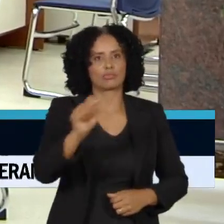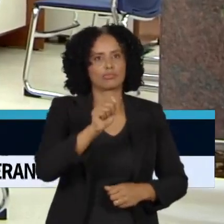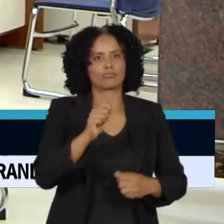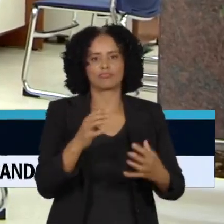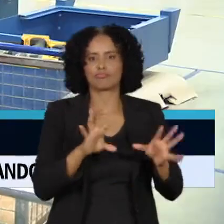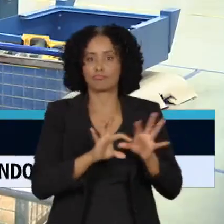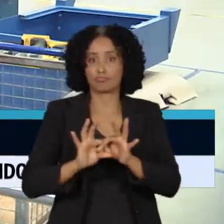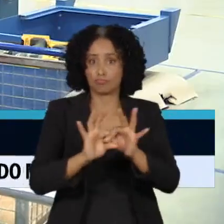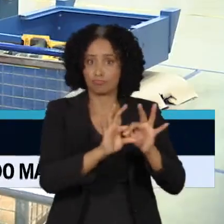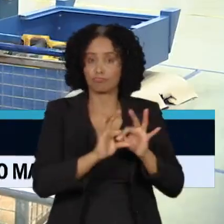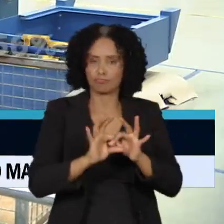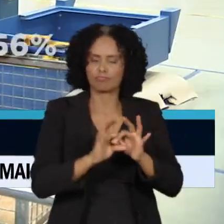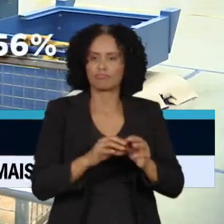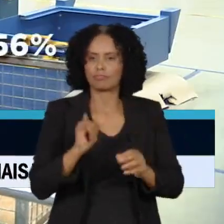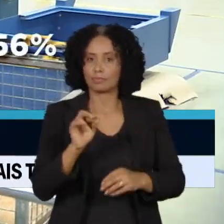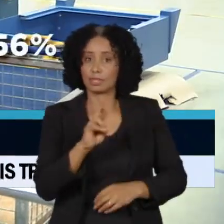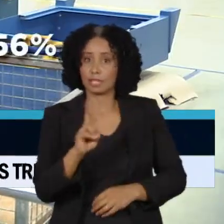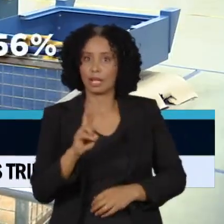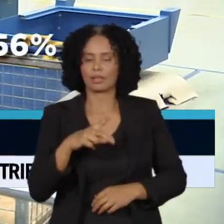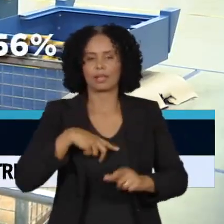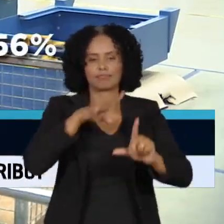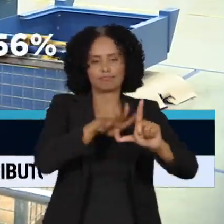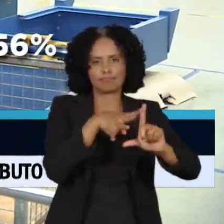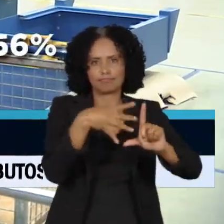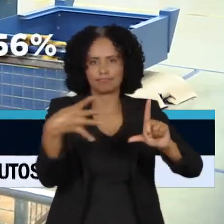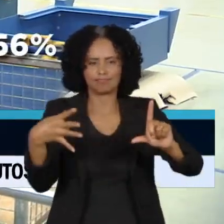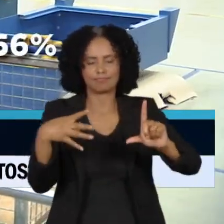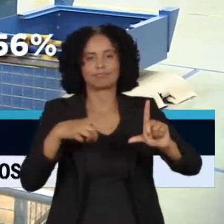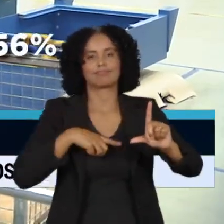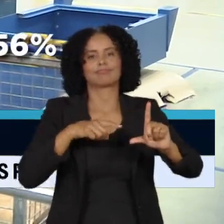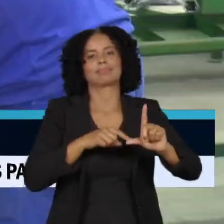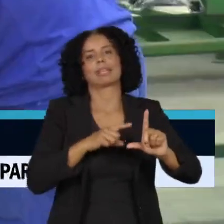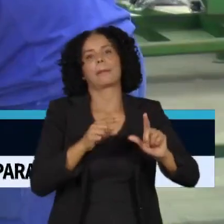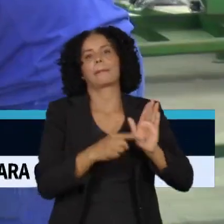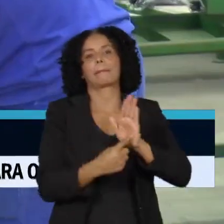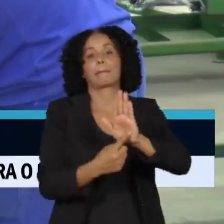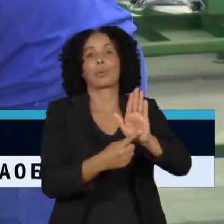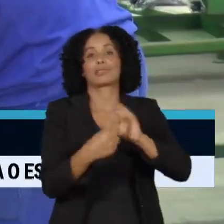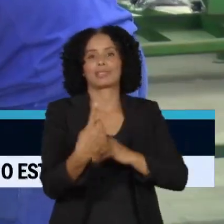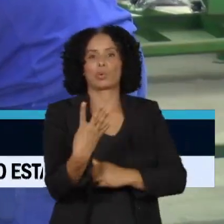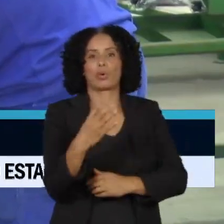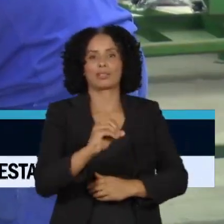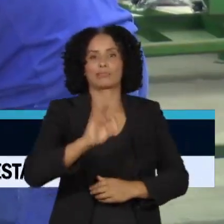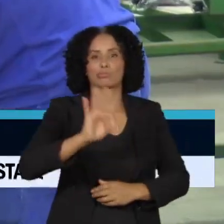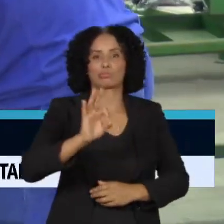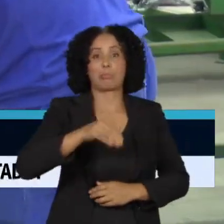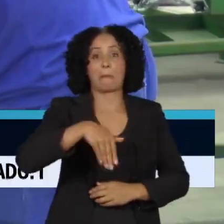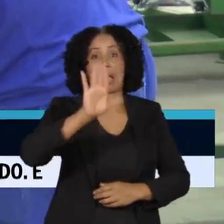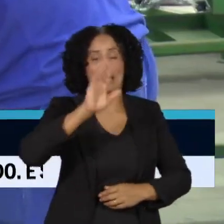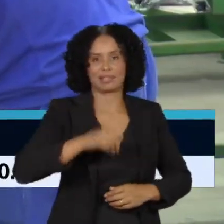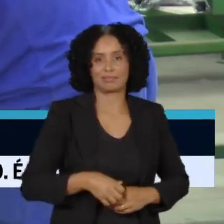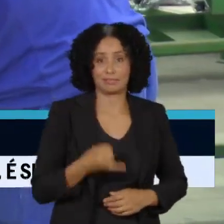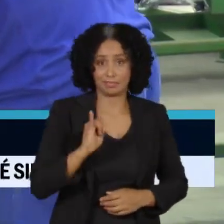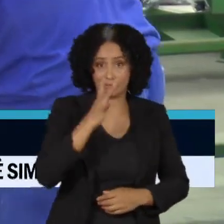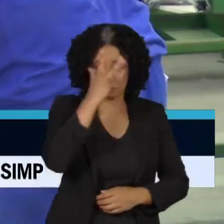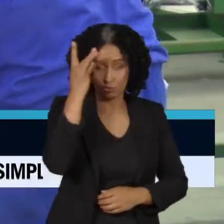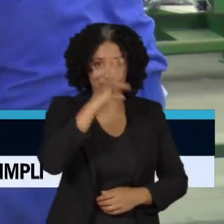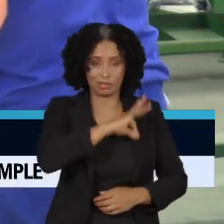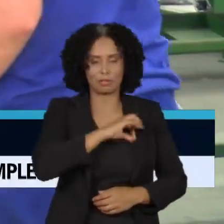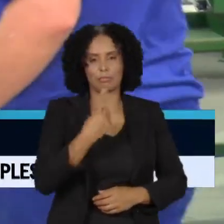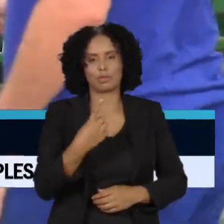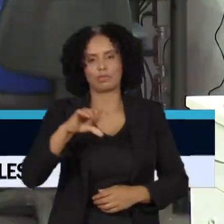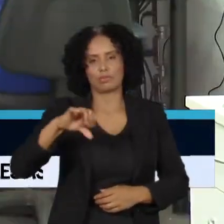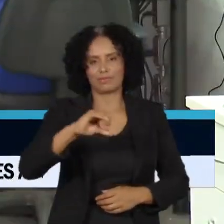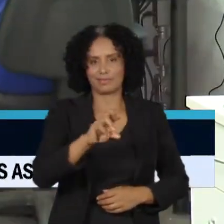Receita, a defasagem da tabela passa dos 140%. Hoje, quem ganha até pouco mais de R$.900